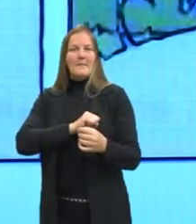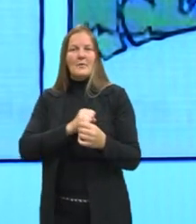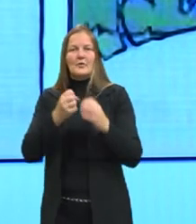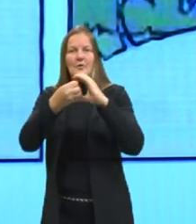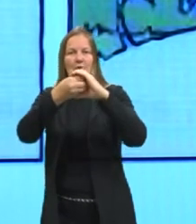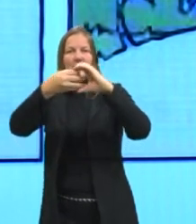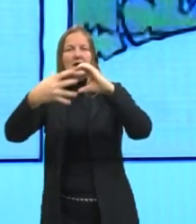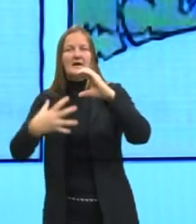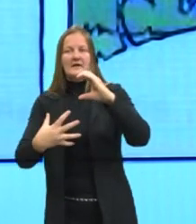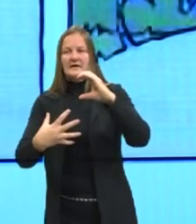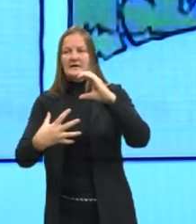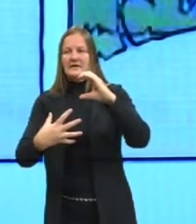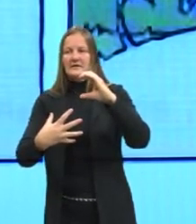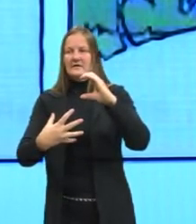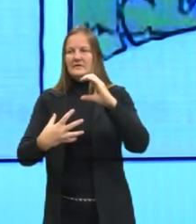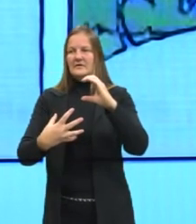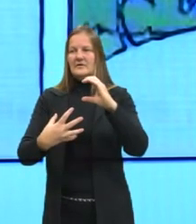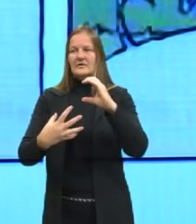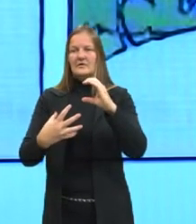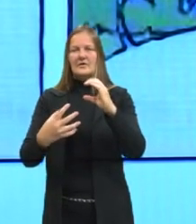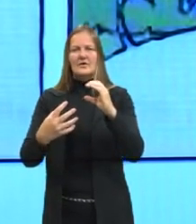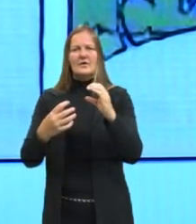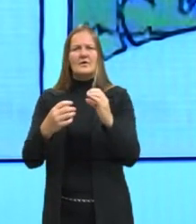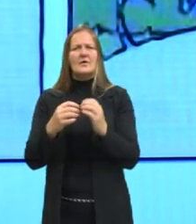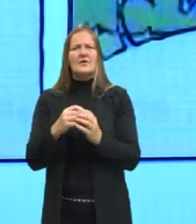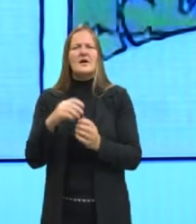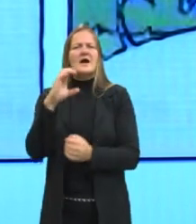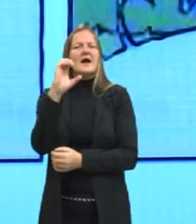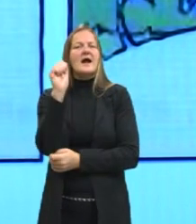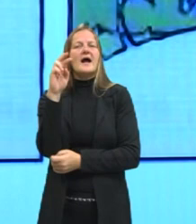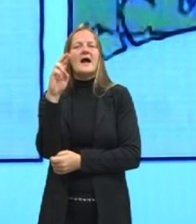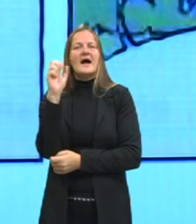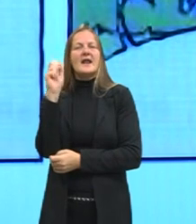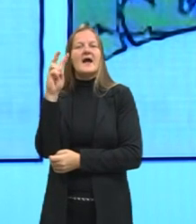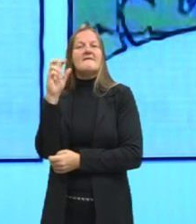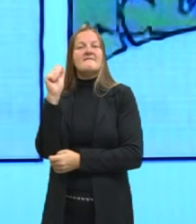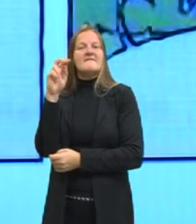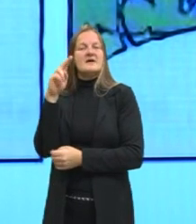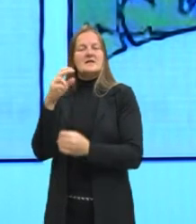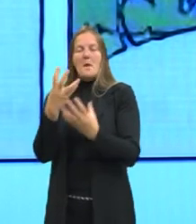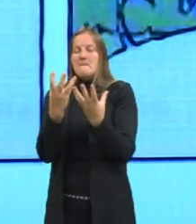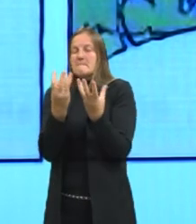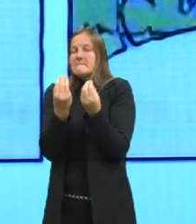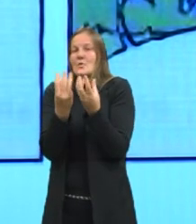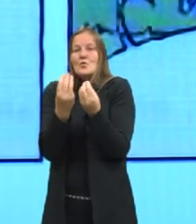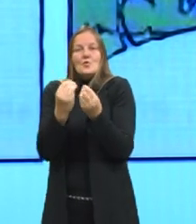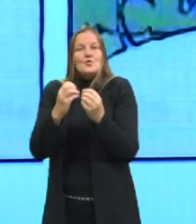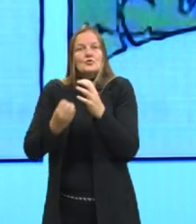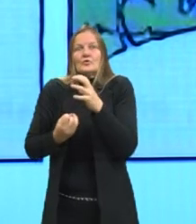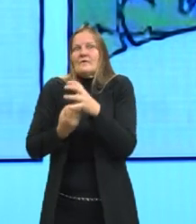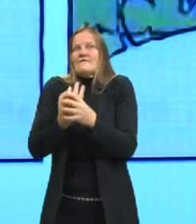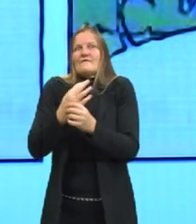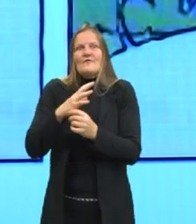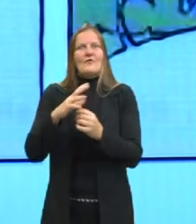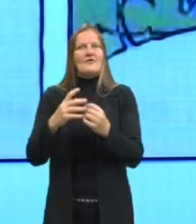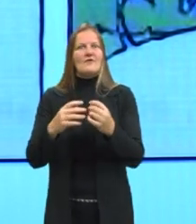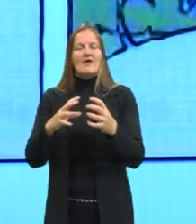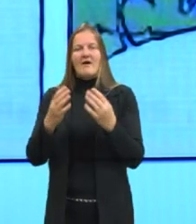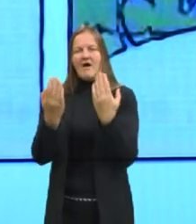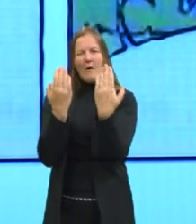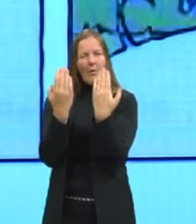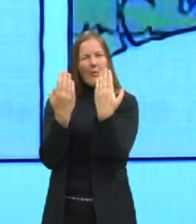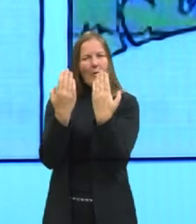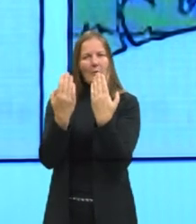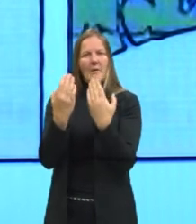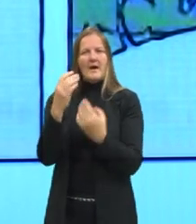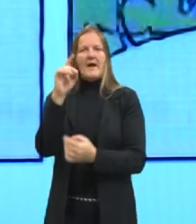características dessa caravana de rosas. Só que aqui ele não usa o conectivo. Ele não está dizendo, meu amor